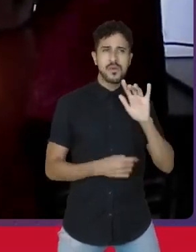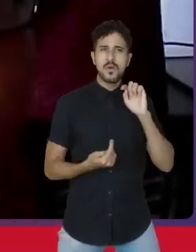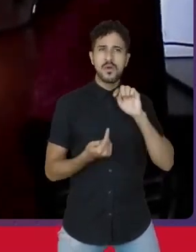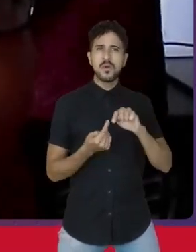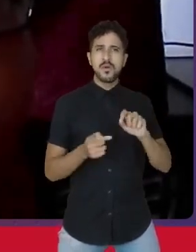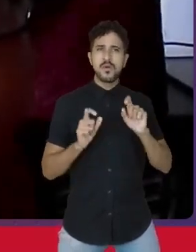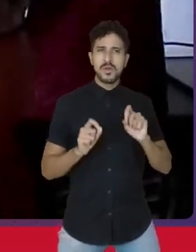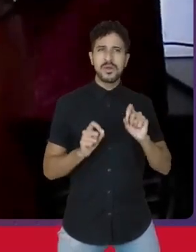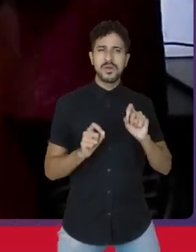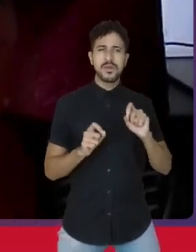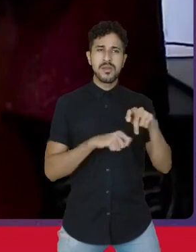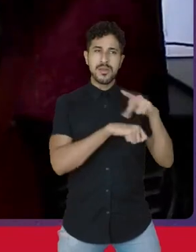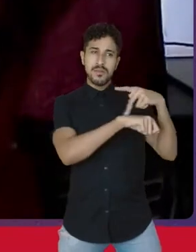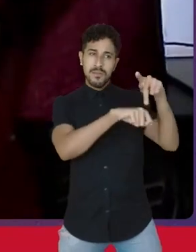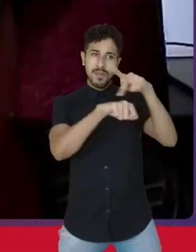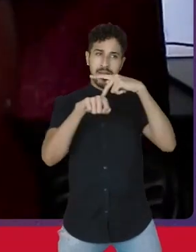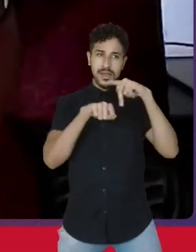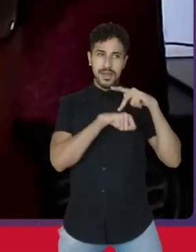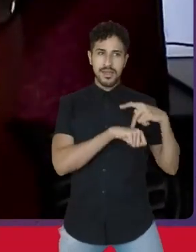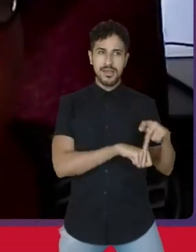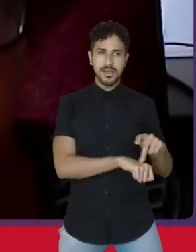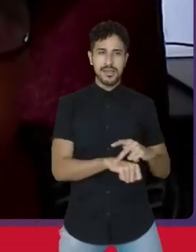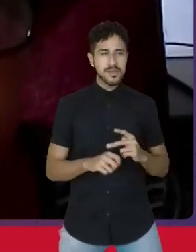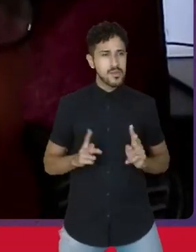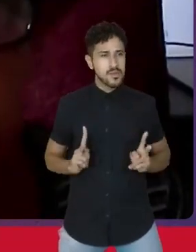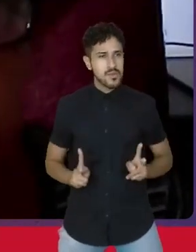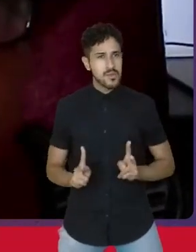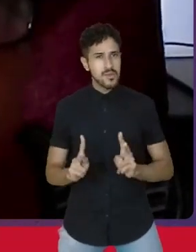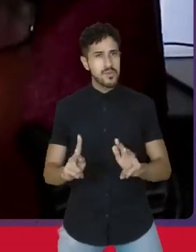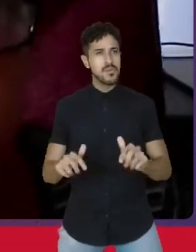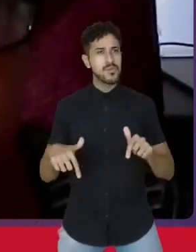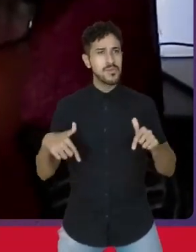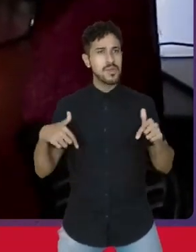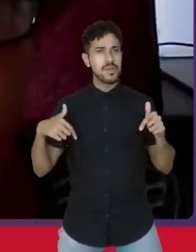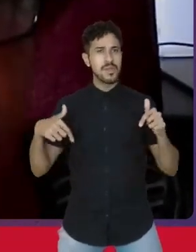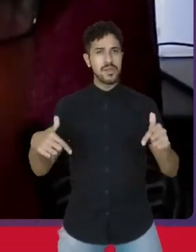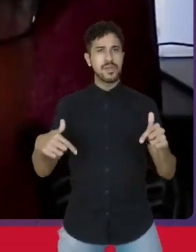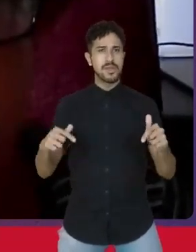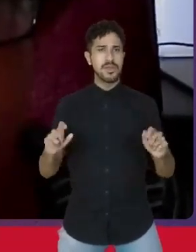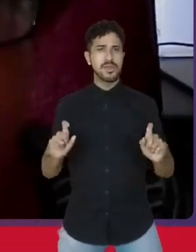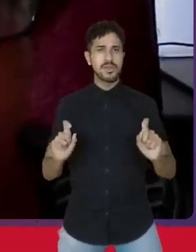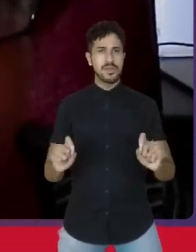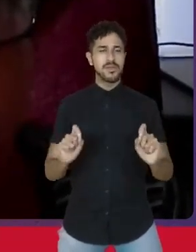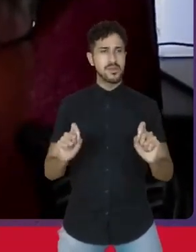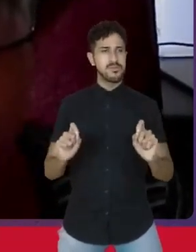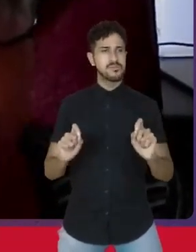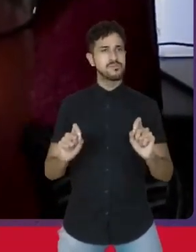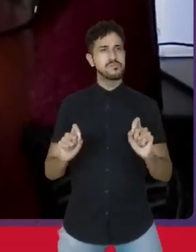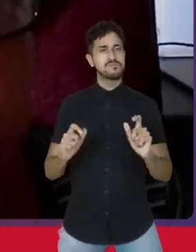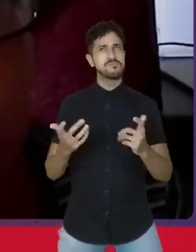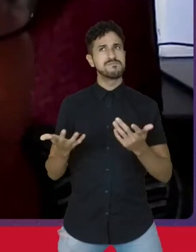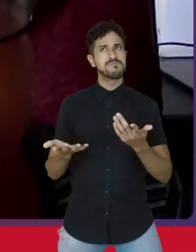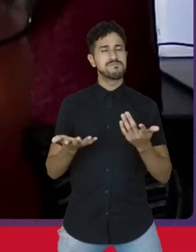que os países continuem levando à frente as suas